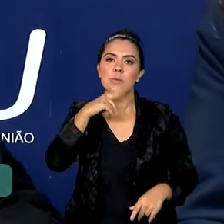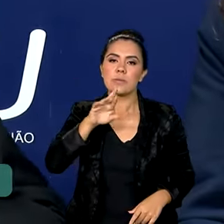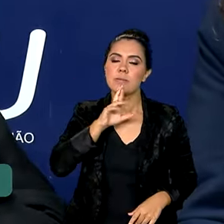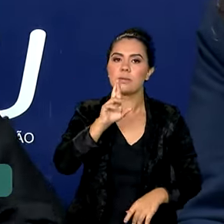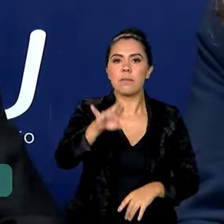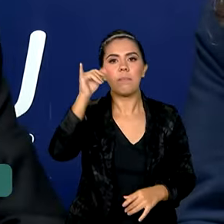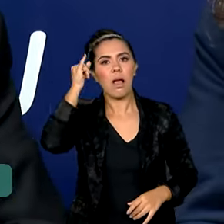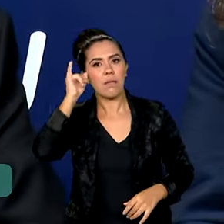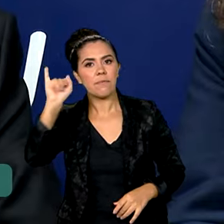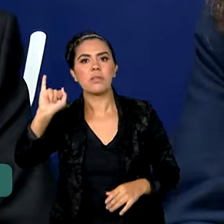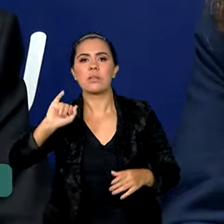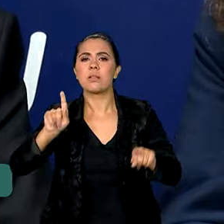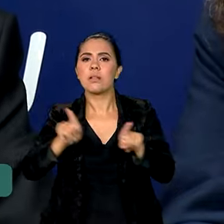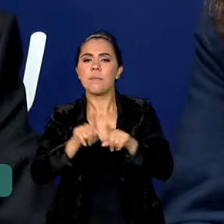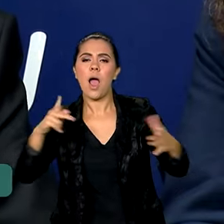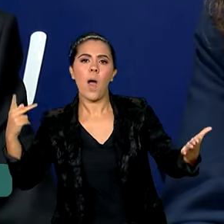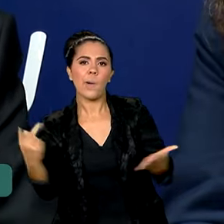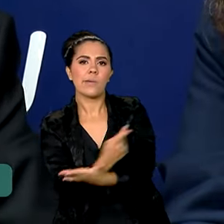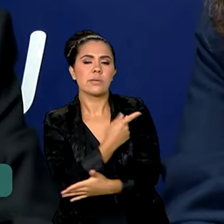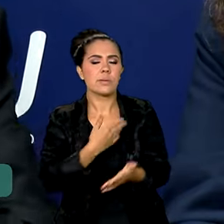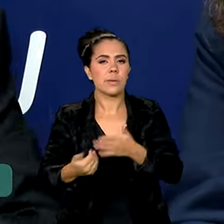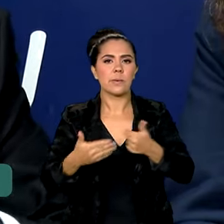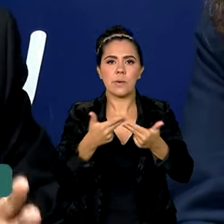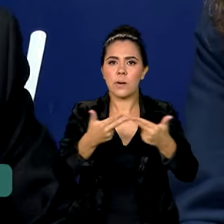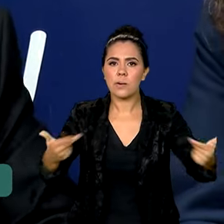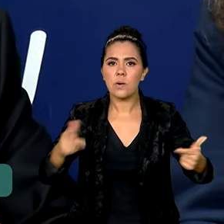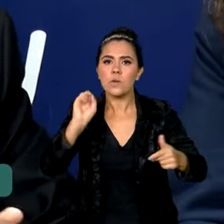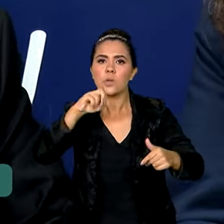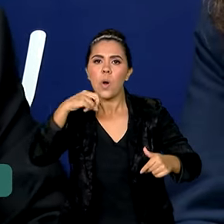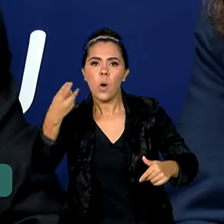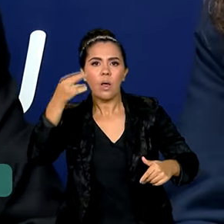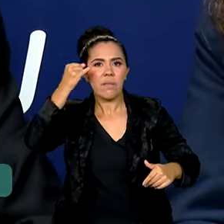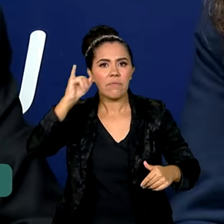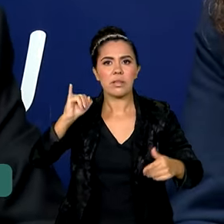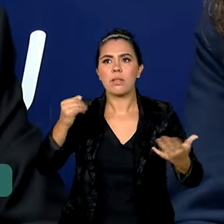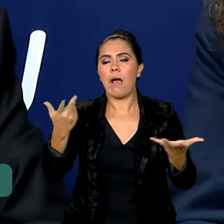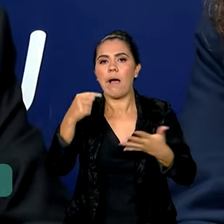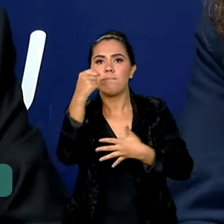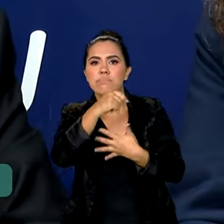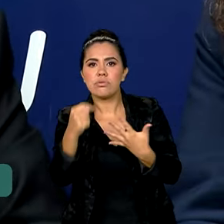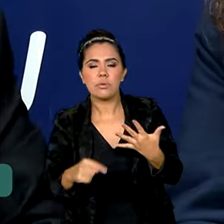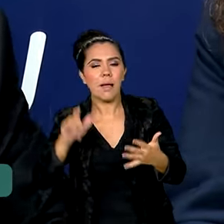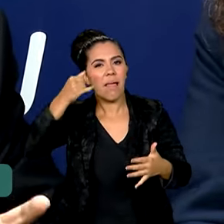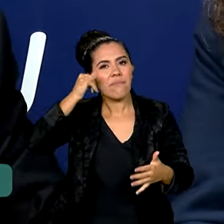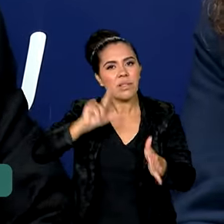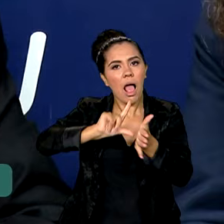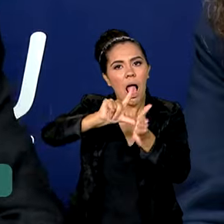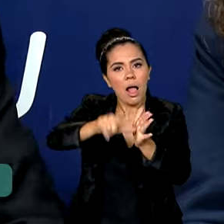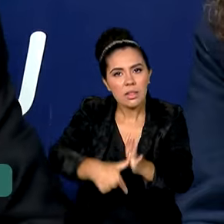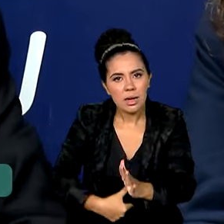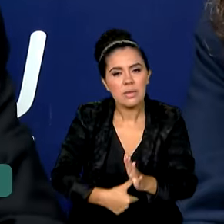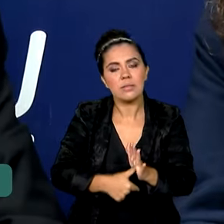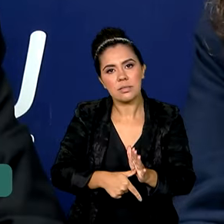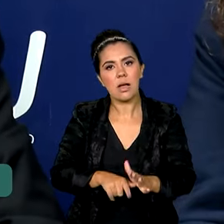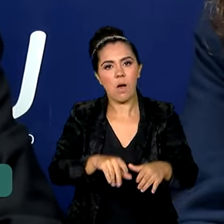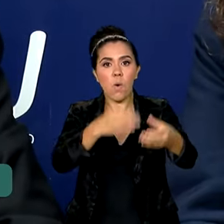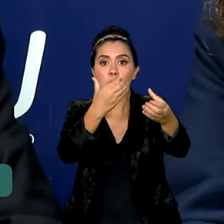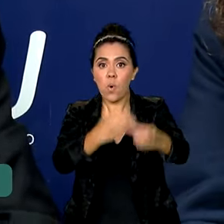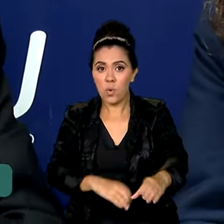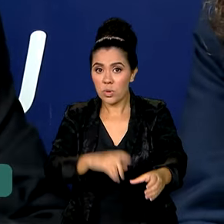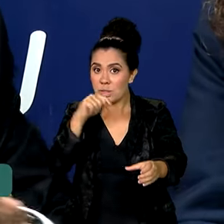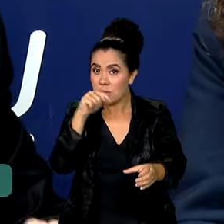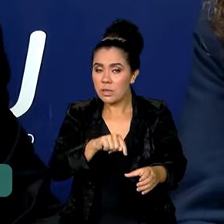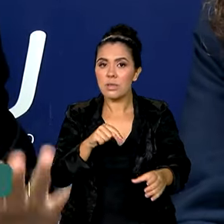nenhum tipo de sobressalto, nenhum tipo de intercorrência venha a atrasar este programa que, como eu disse, é